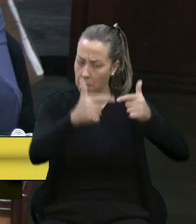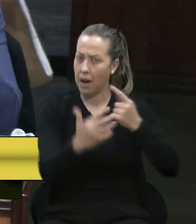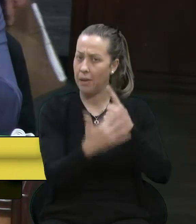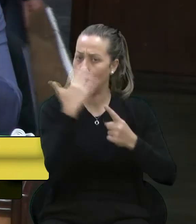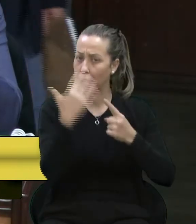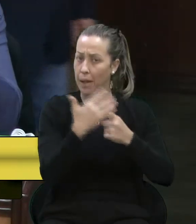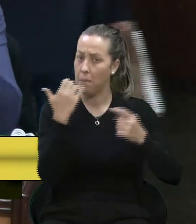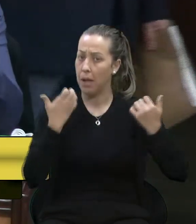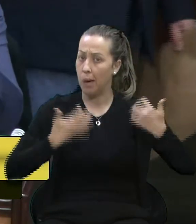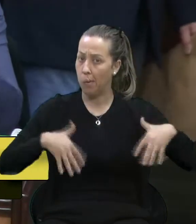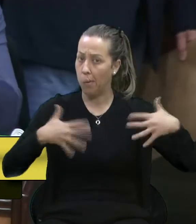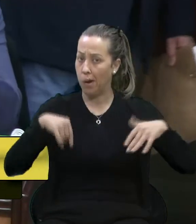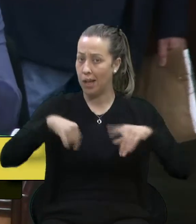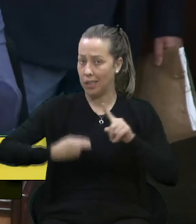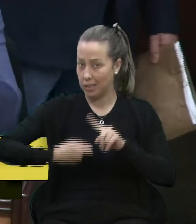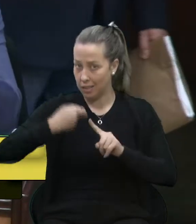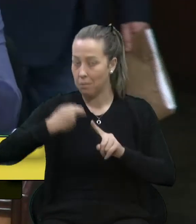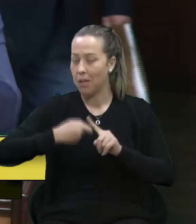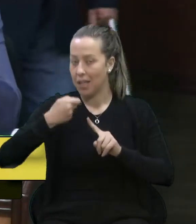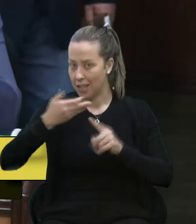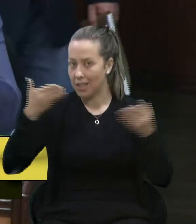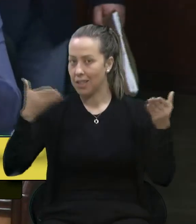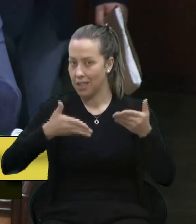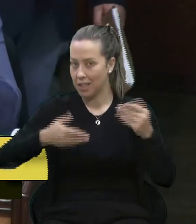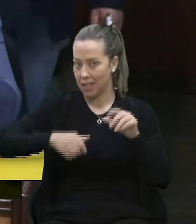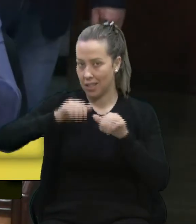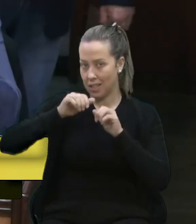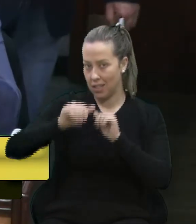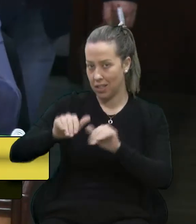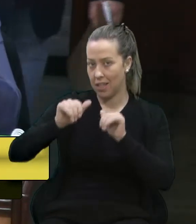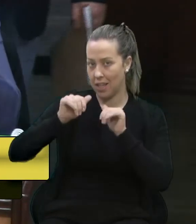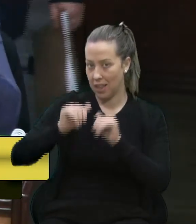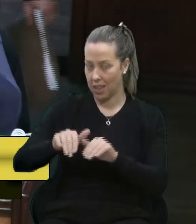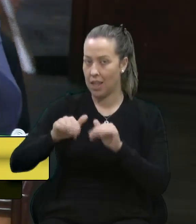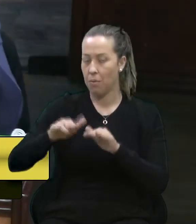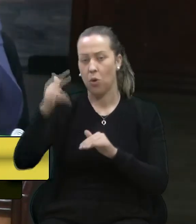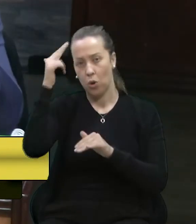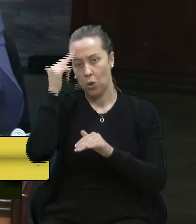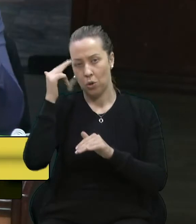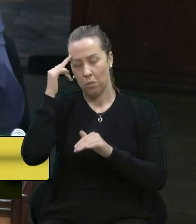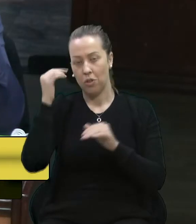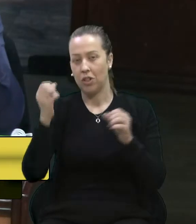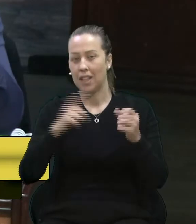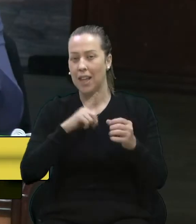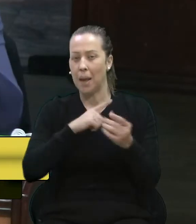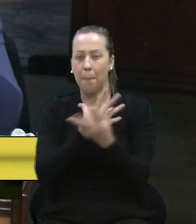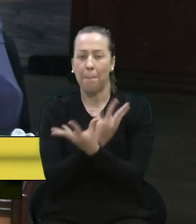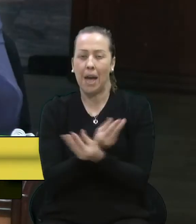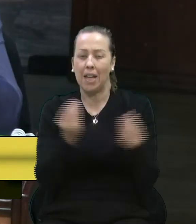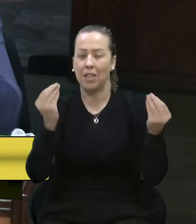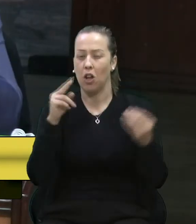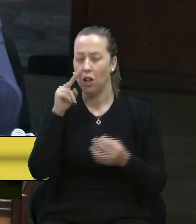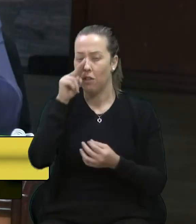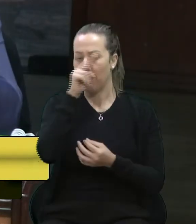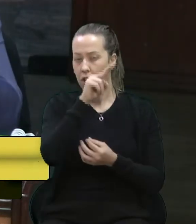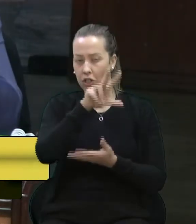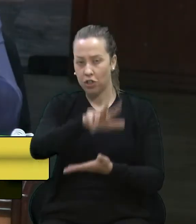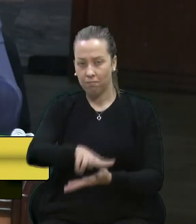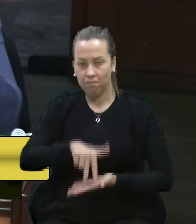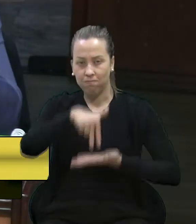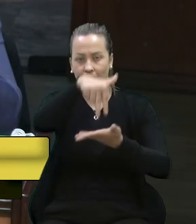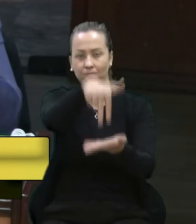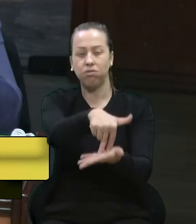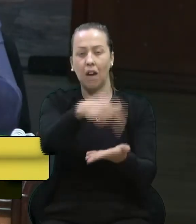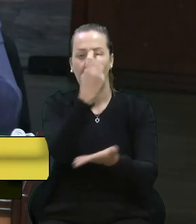e esse mês, como o senhor bem lembra, o mês de setembro, normalmente se aflora muito mais essa questão da nossa